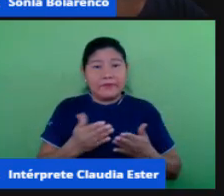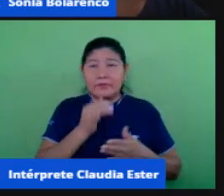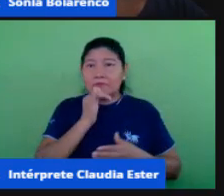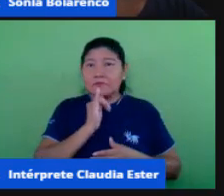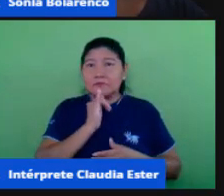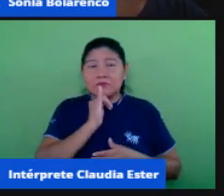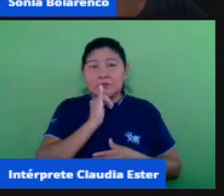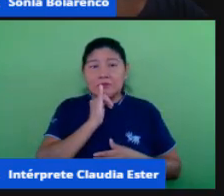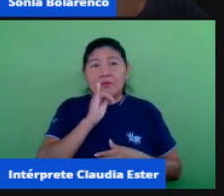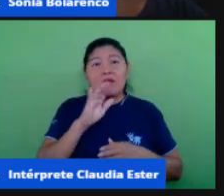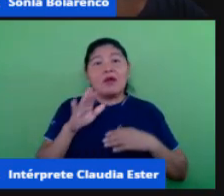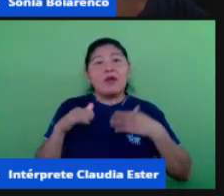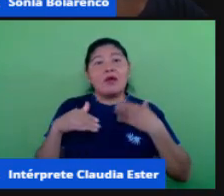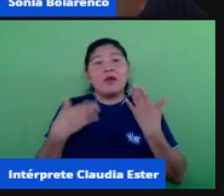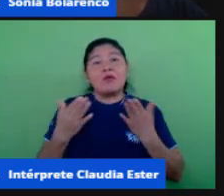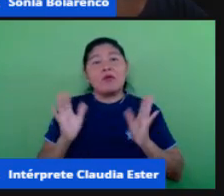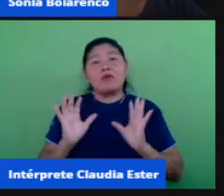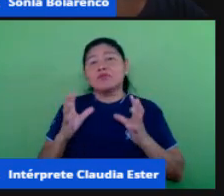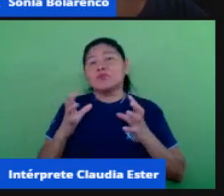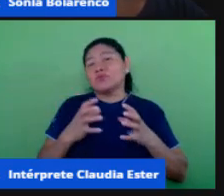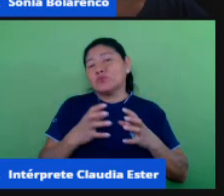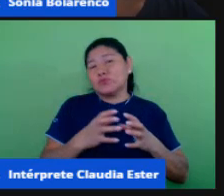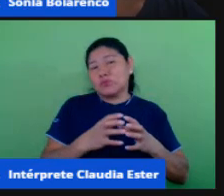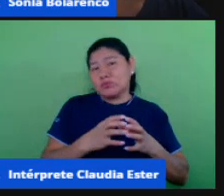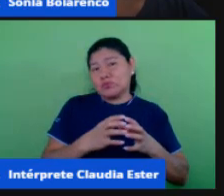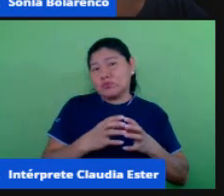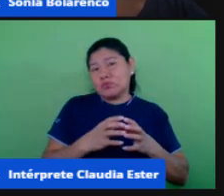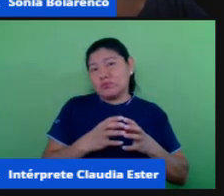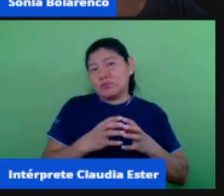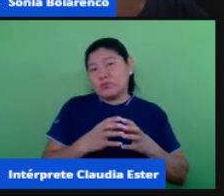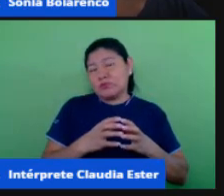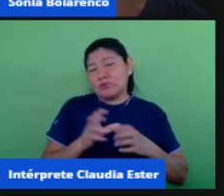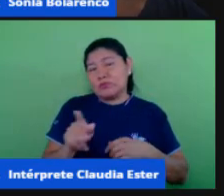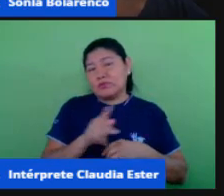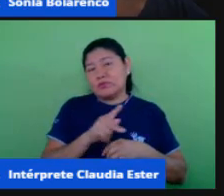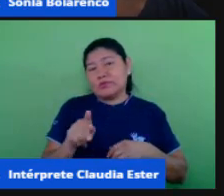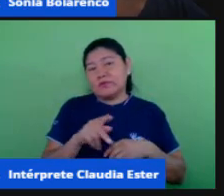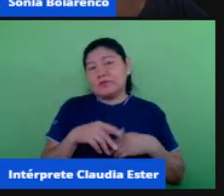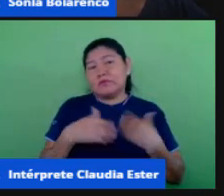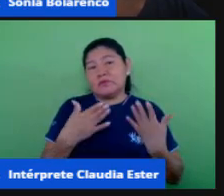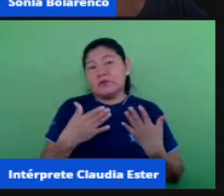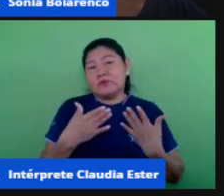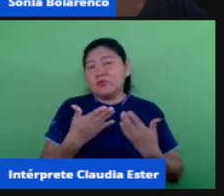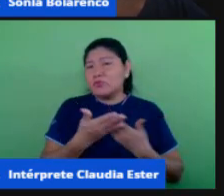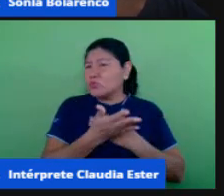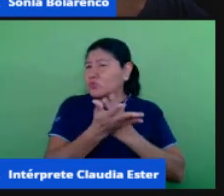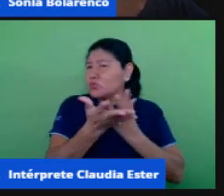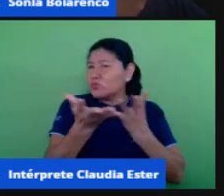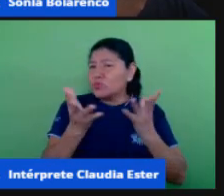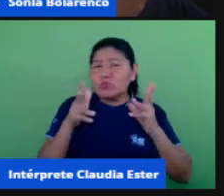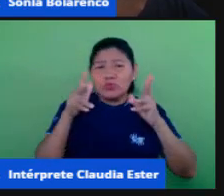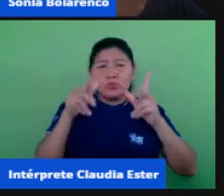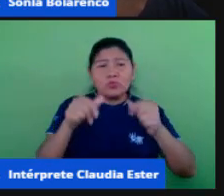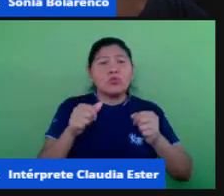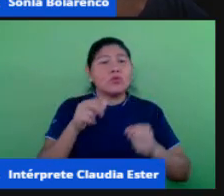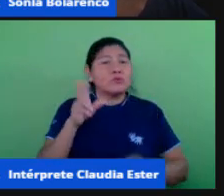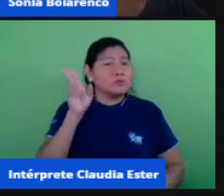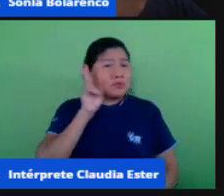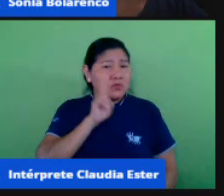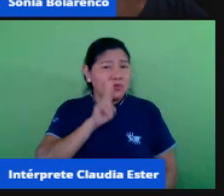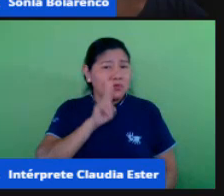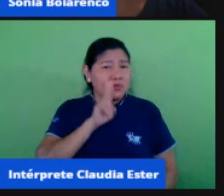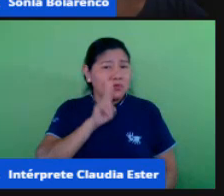nosso grupo dissente todos os alunos eles são normais diante das